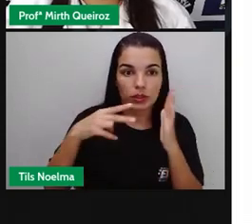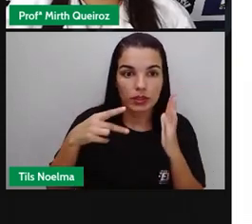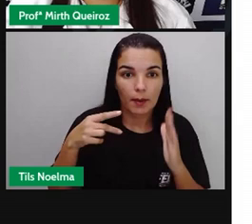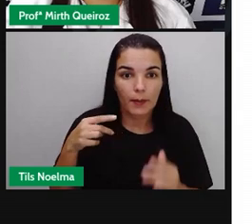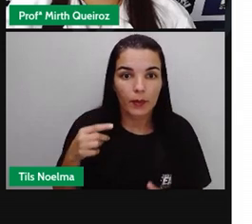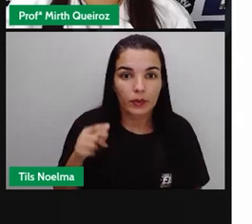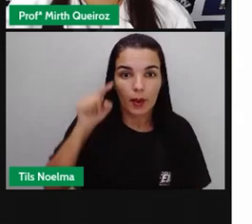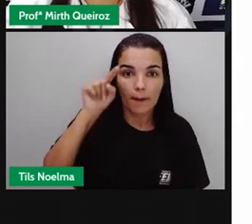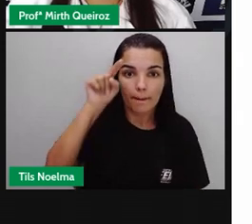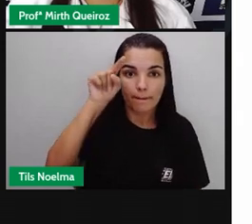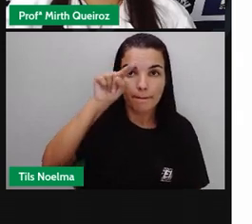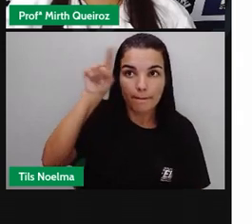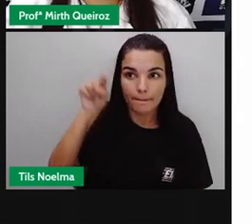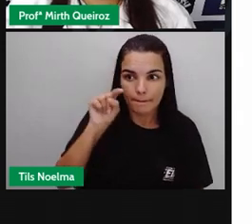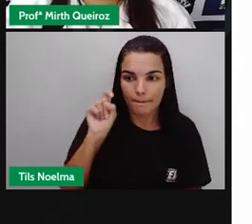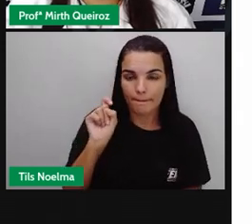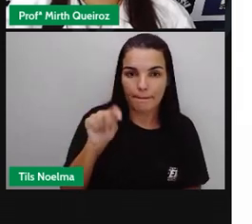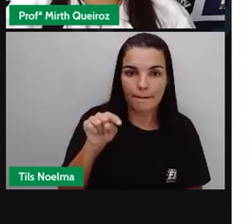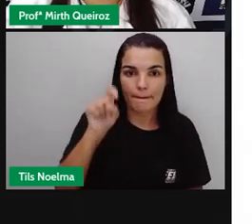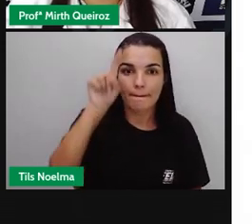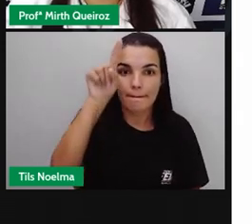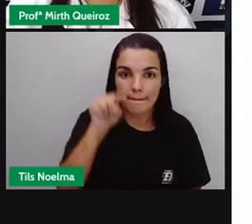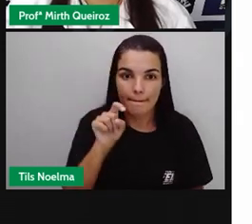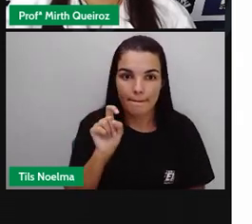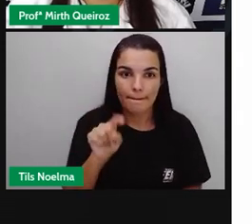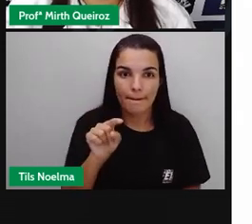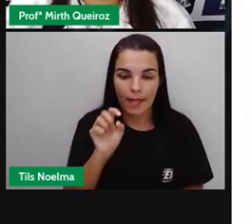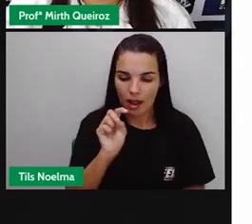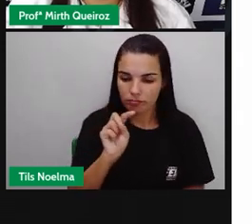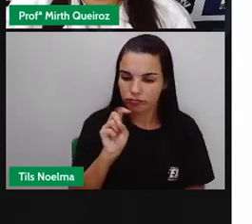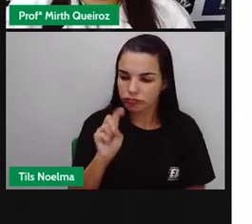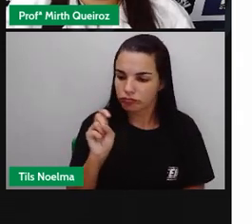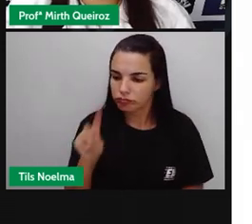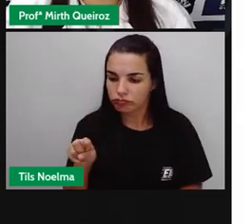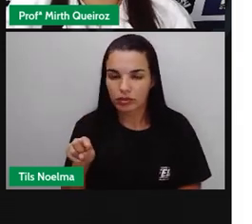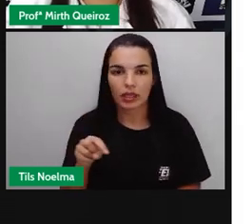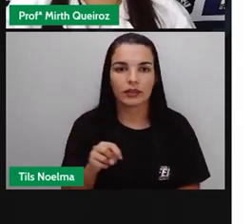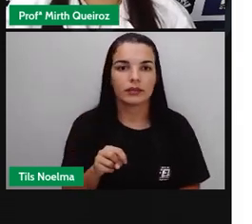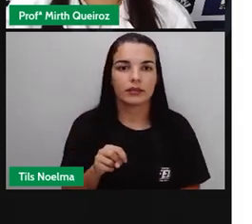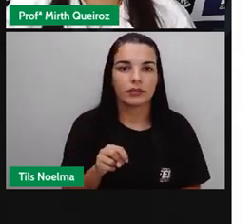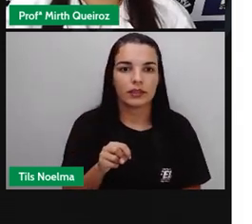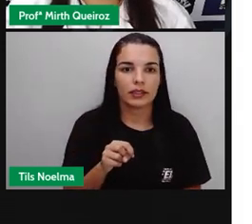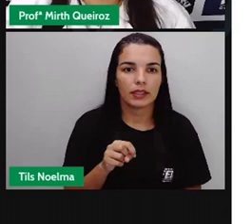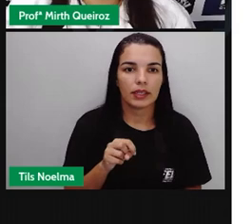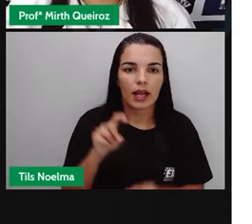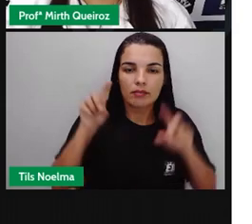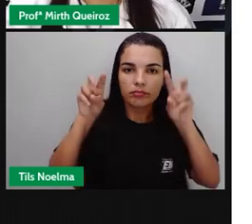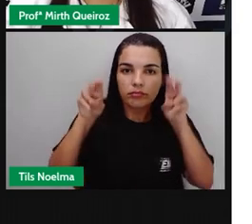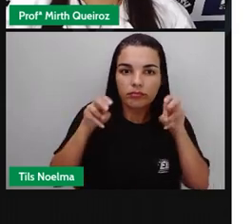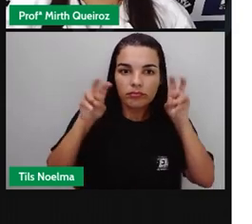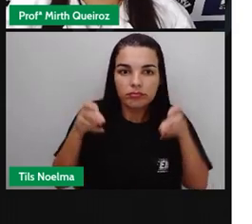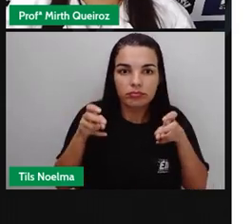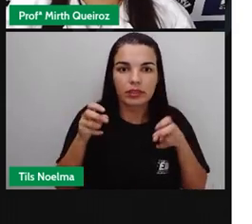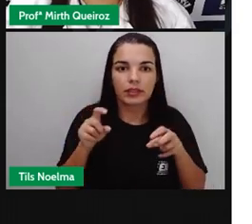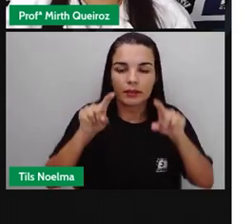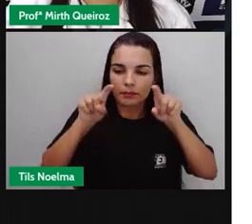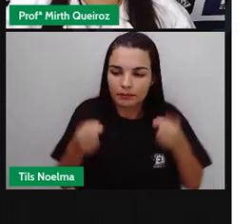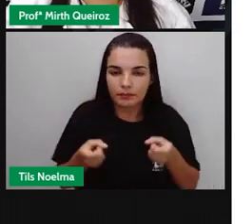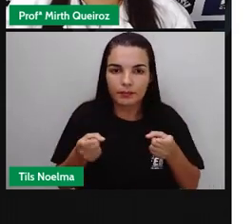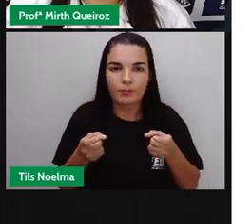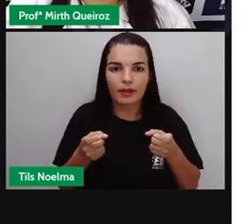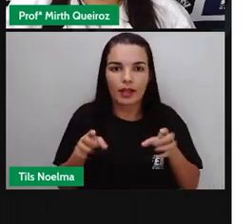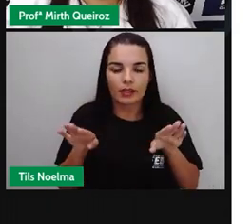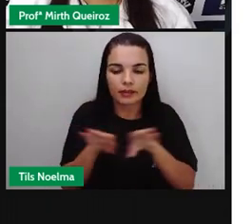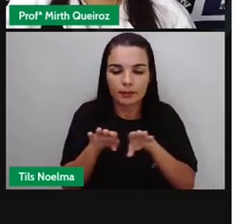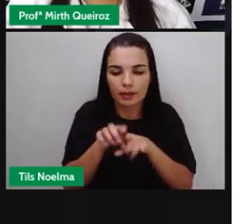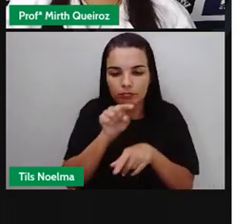ponto de interrogação, o ponto de exclamação, as reticências, as aspas, os parênteses e